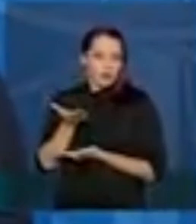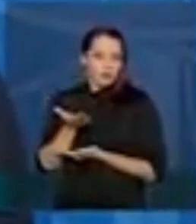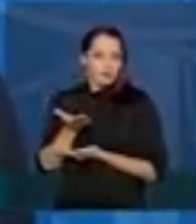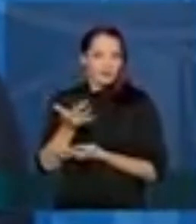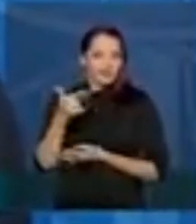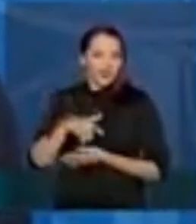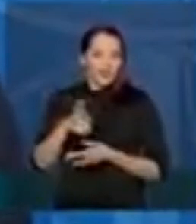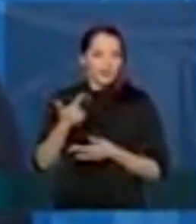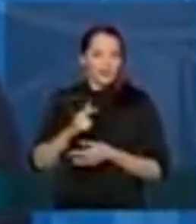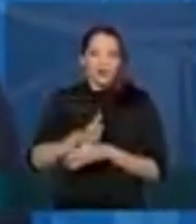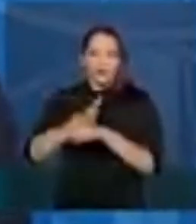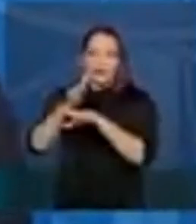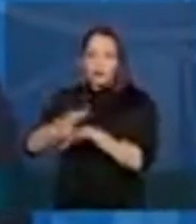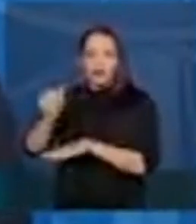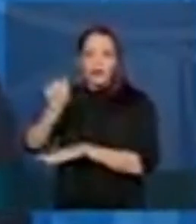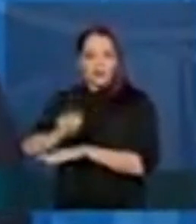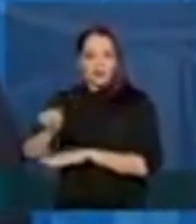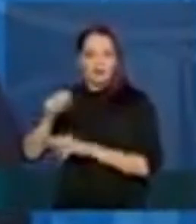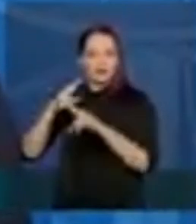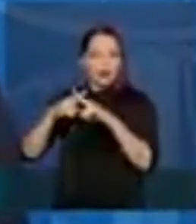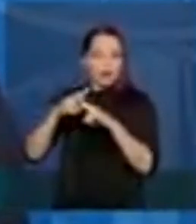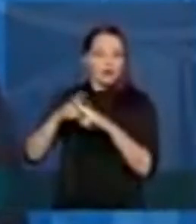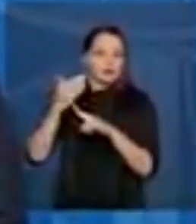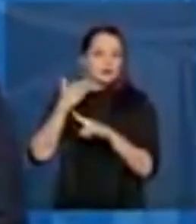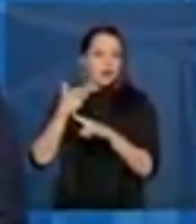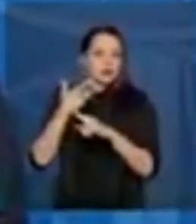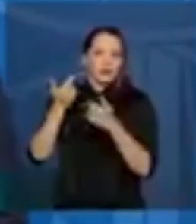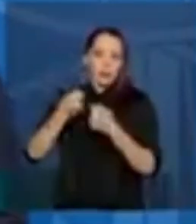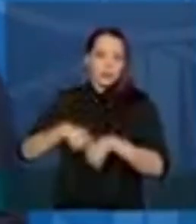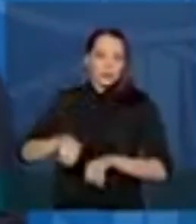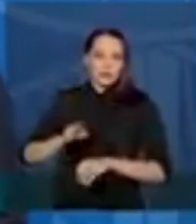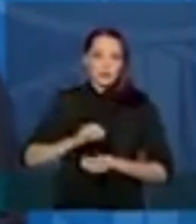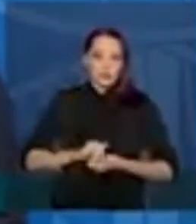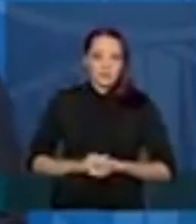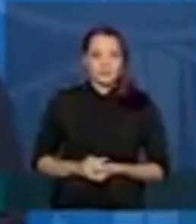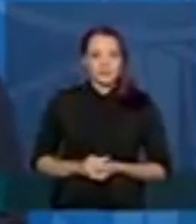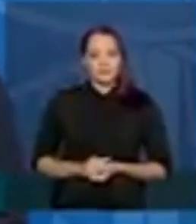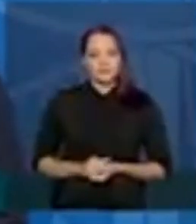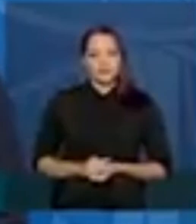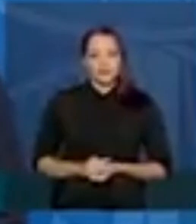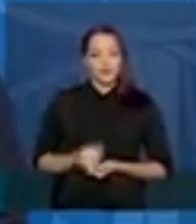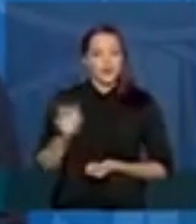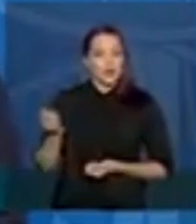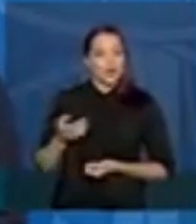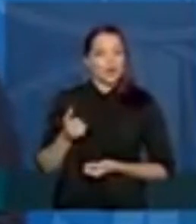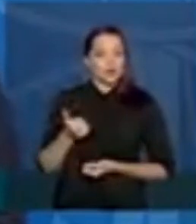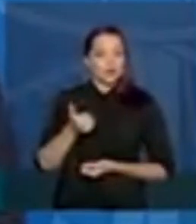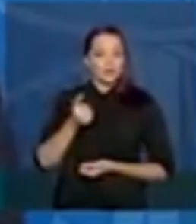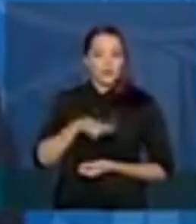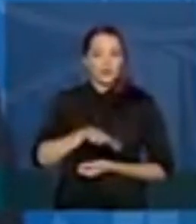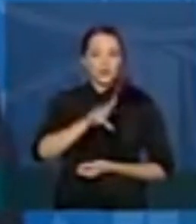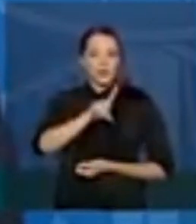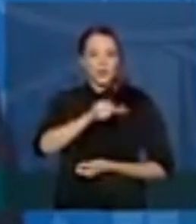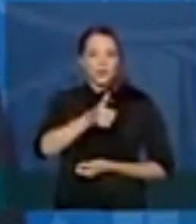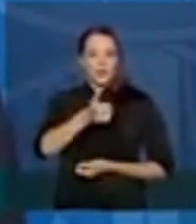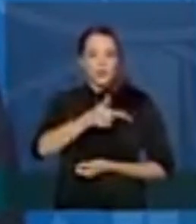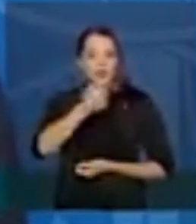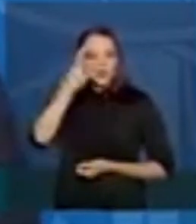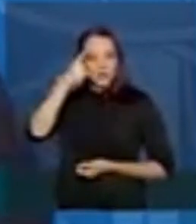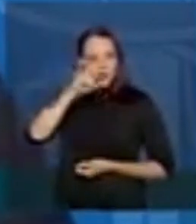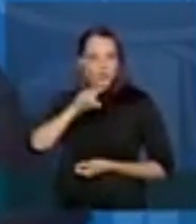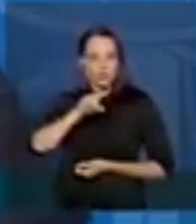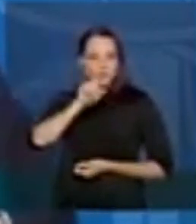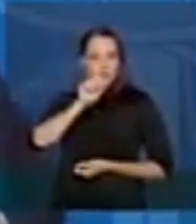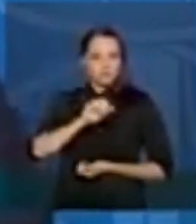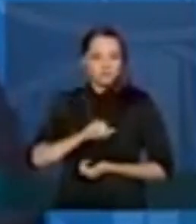a ir às agências normalmente um mês depois. E aí são 12 datas, basicamente,